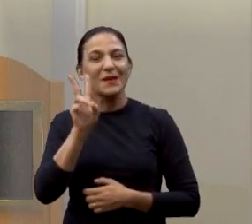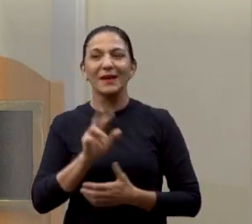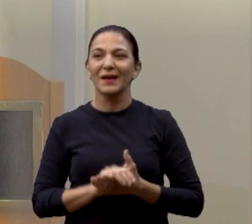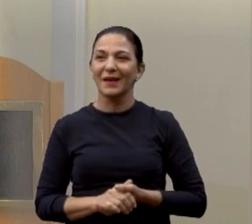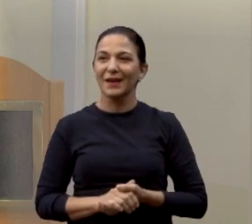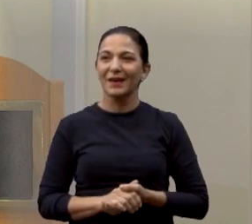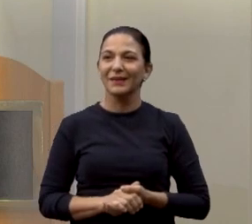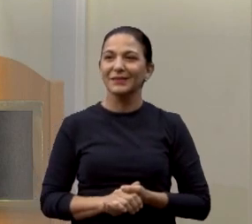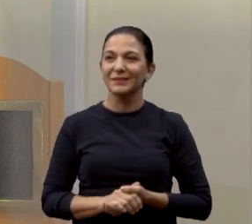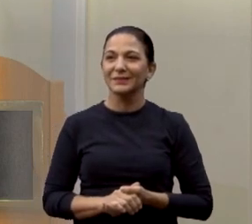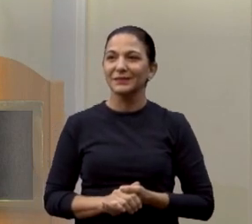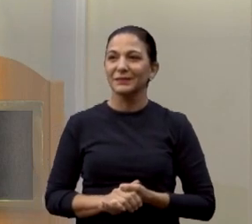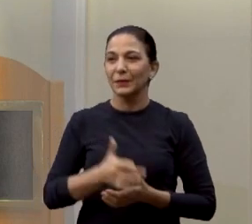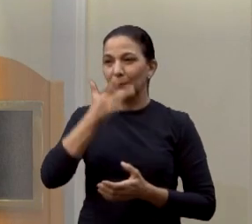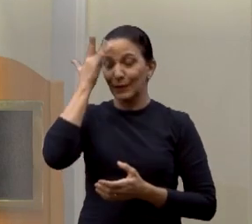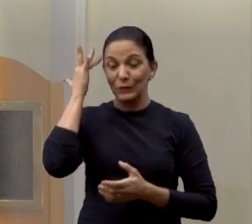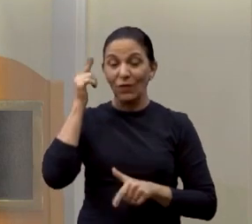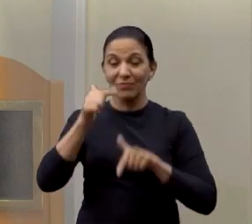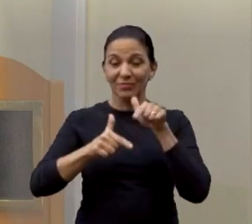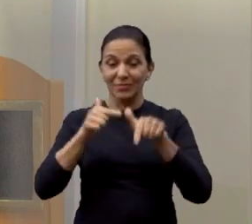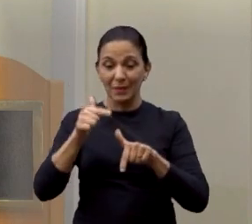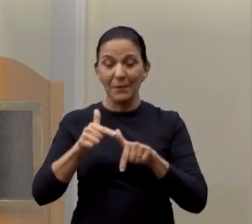Pode passar o primeiro slide aí?